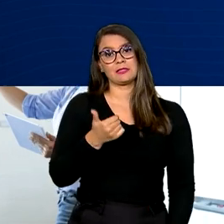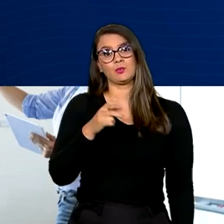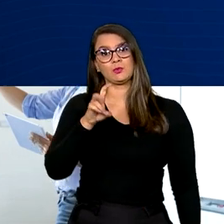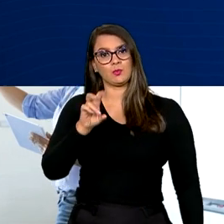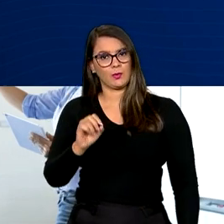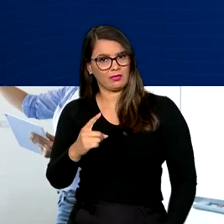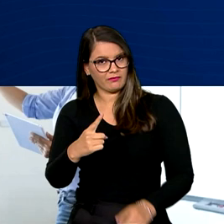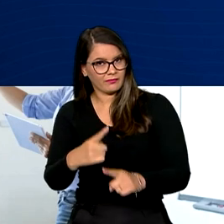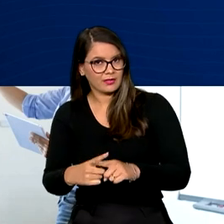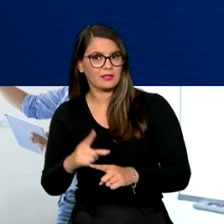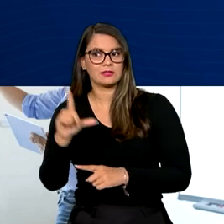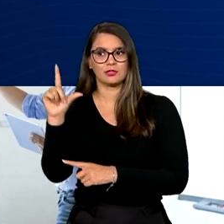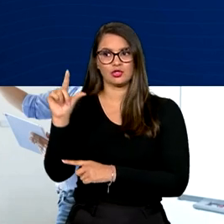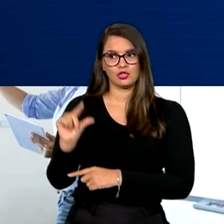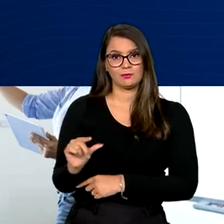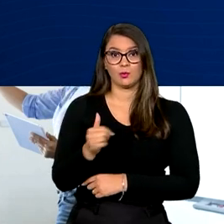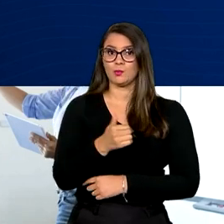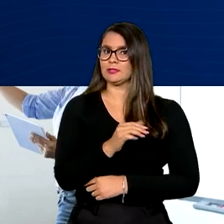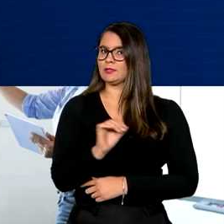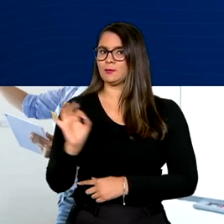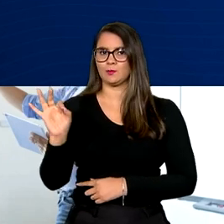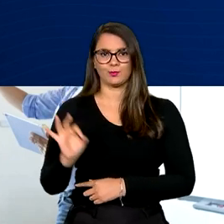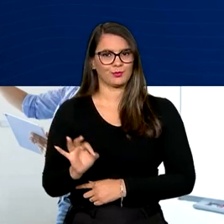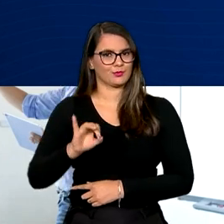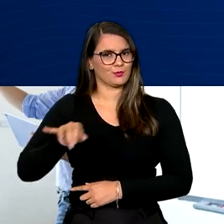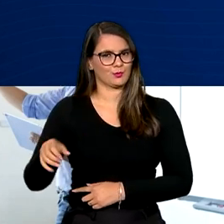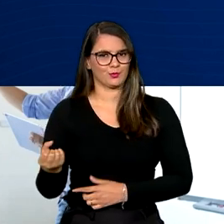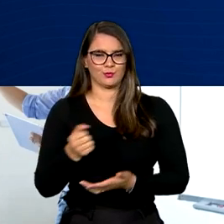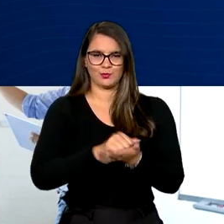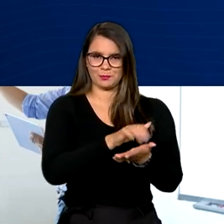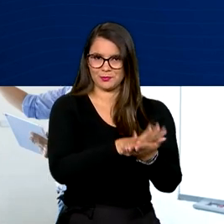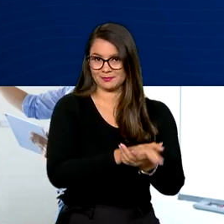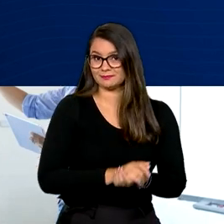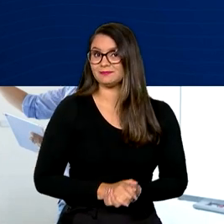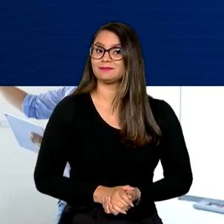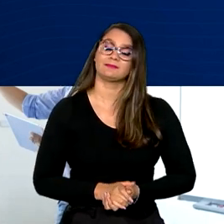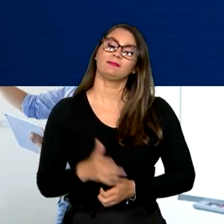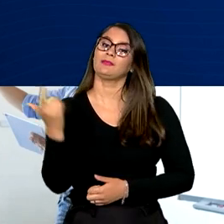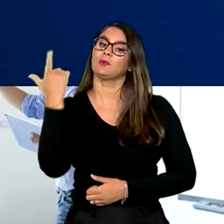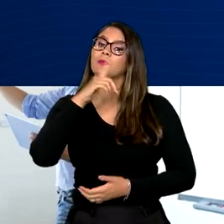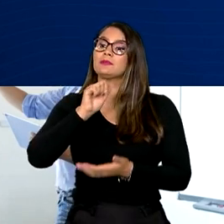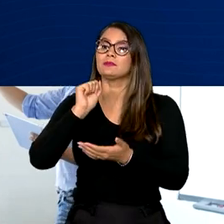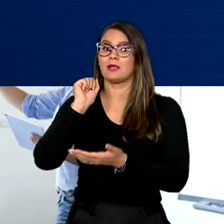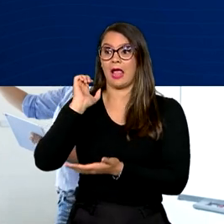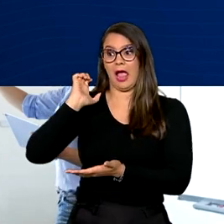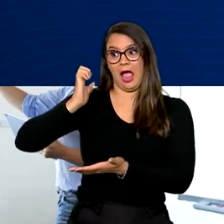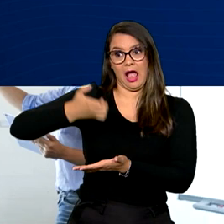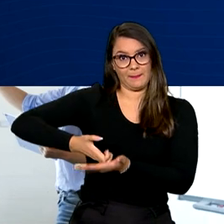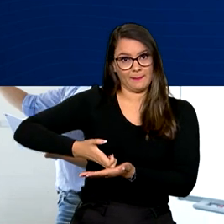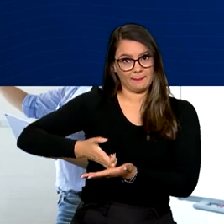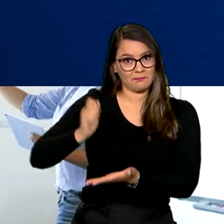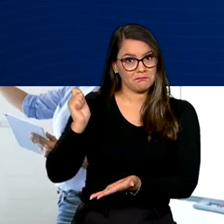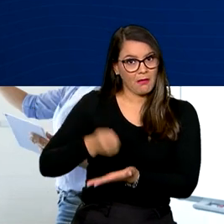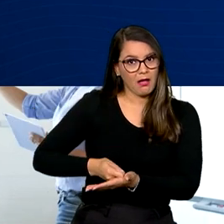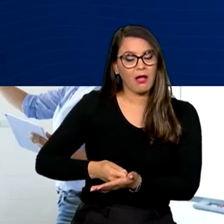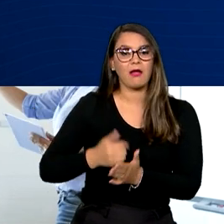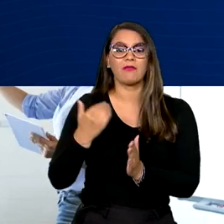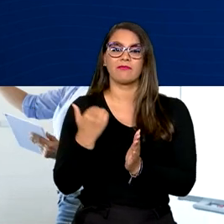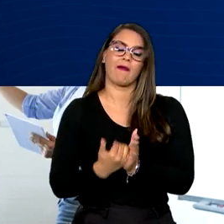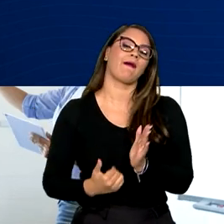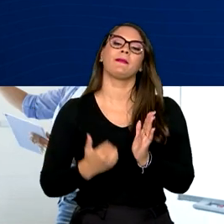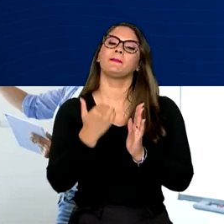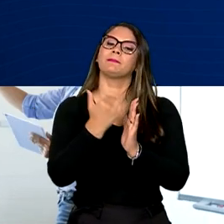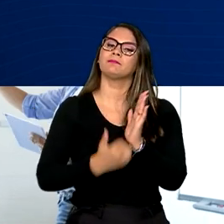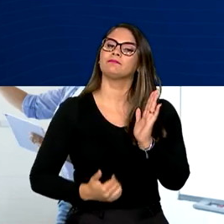vezes com redução de 100% de juros e multas. Para o pagamento à vista, serão descontados encargos